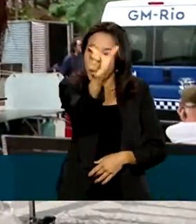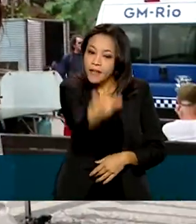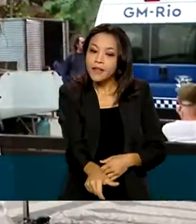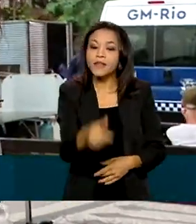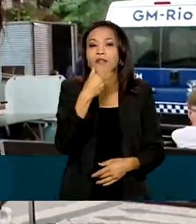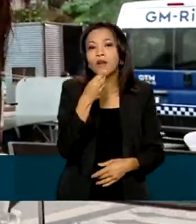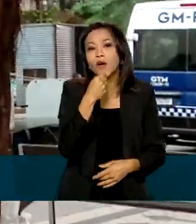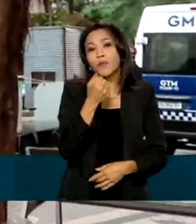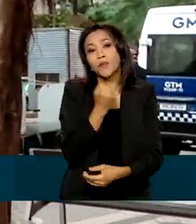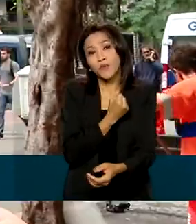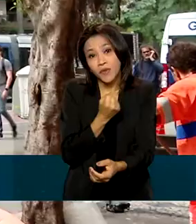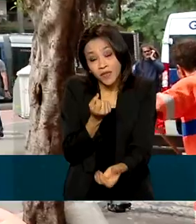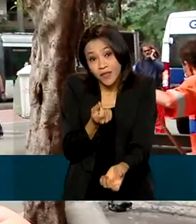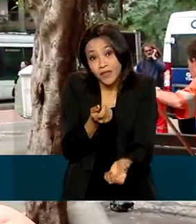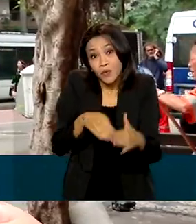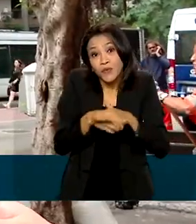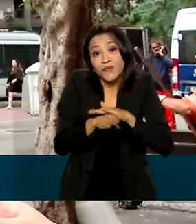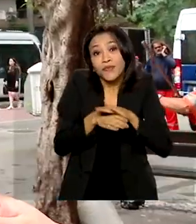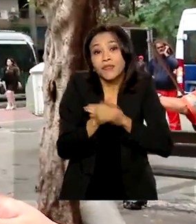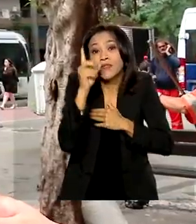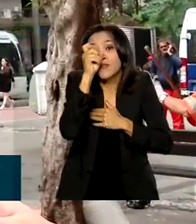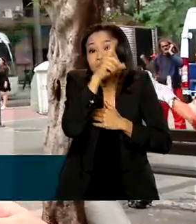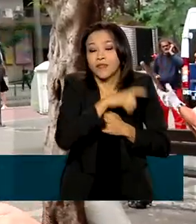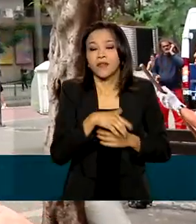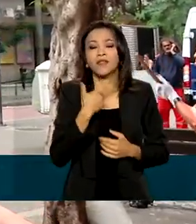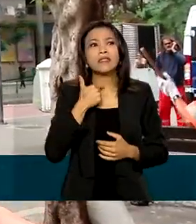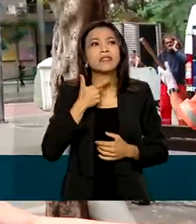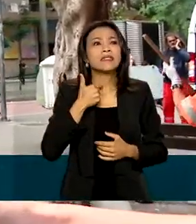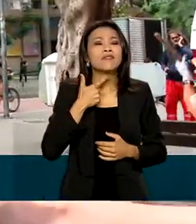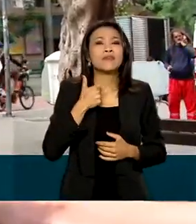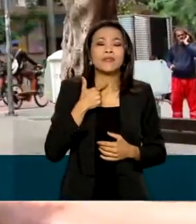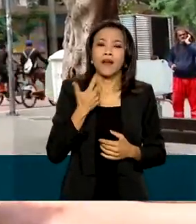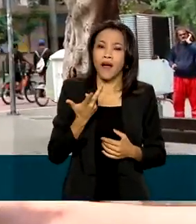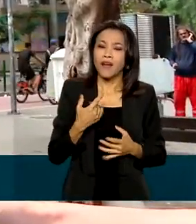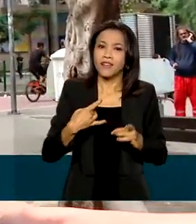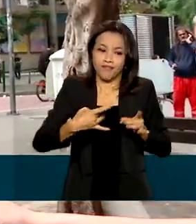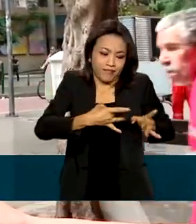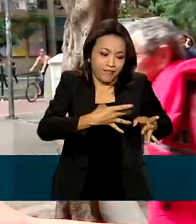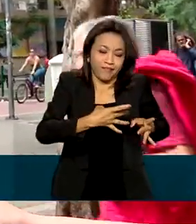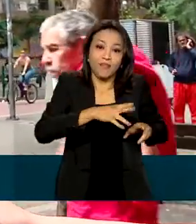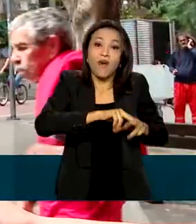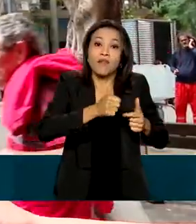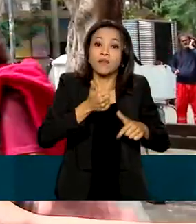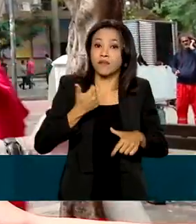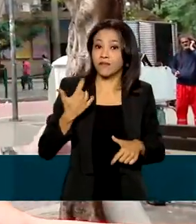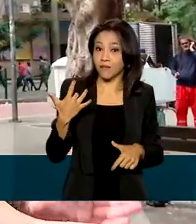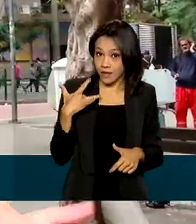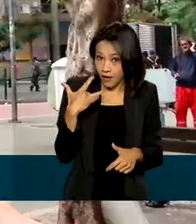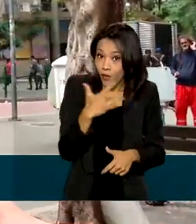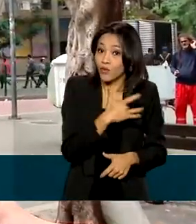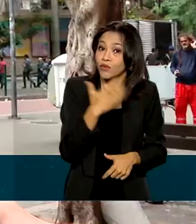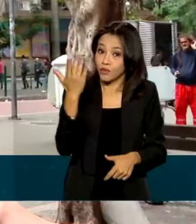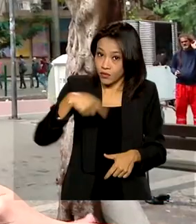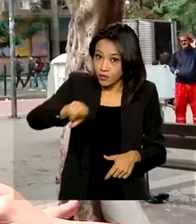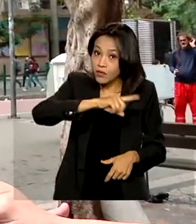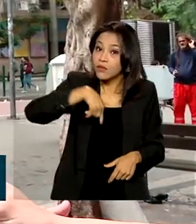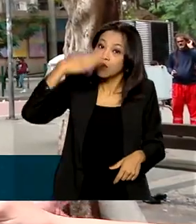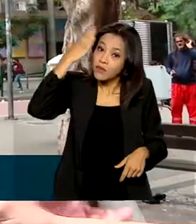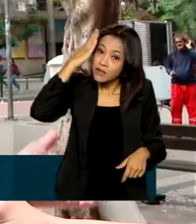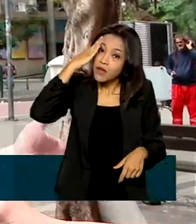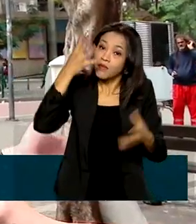o vício é difícil. Olha, às vezes eu tenho vontade até por conta da saúde, né? Que todos sabemos que